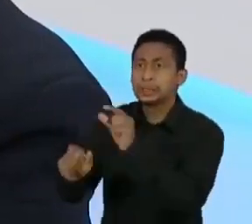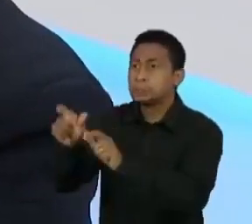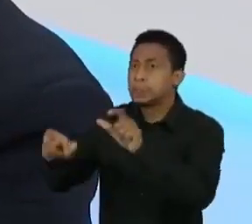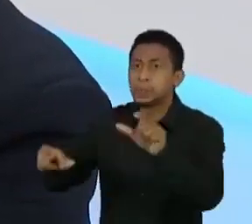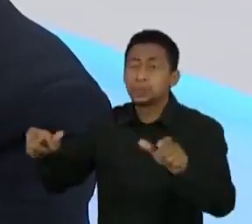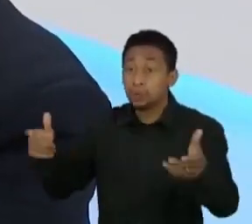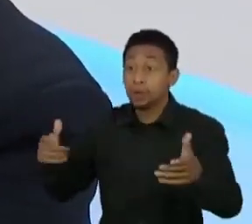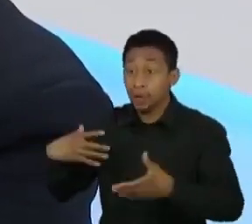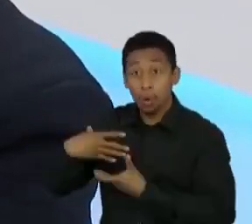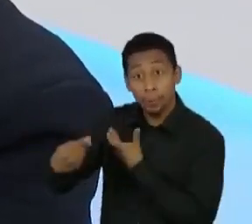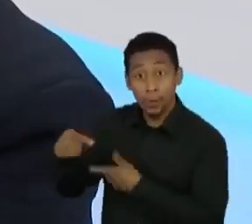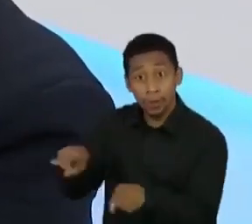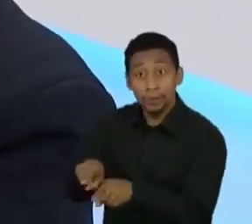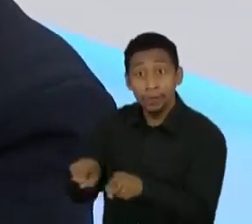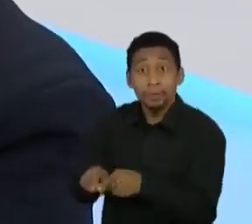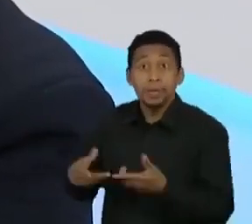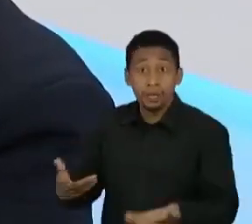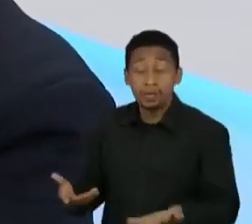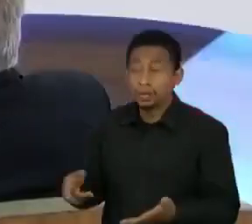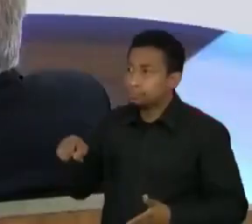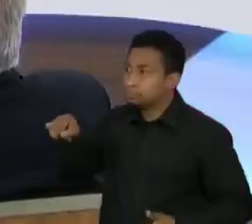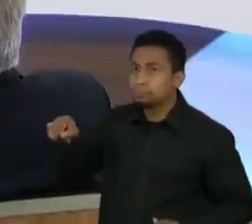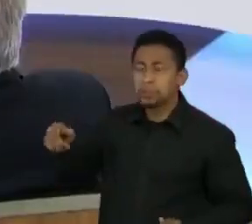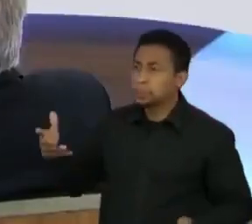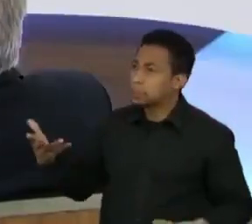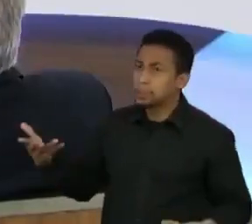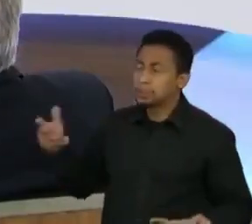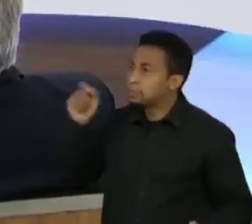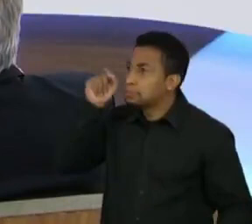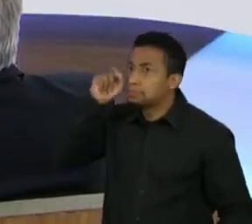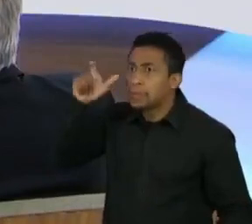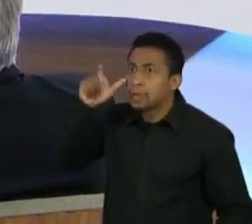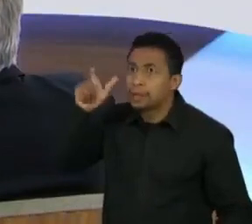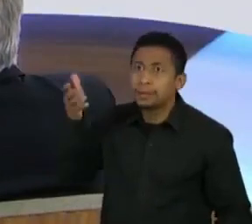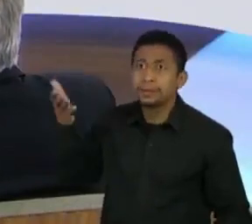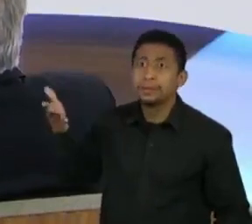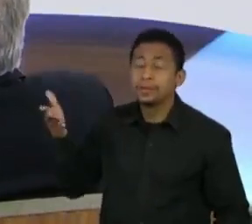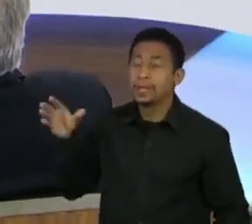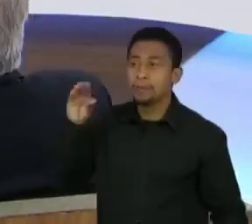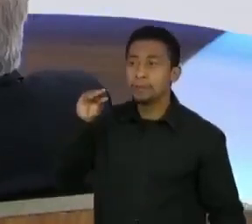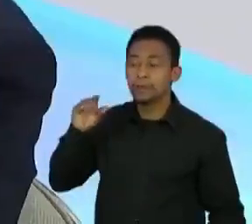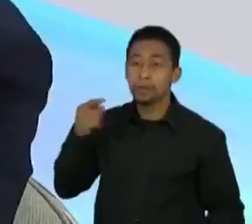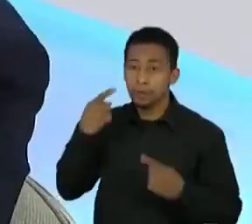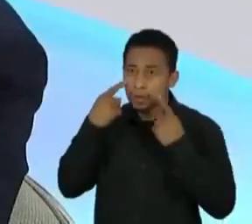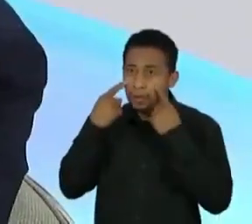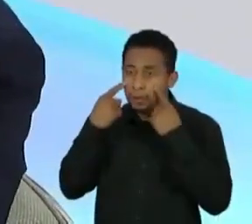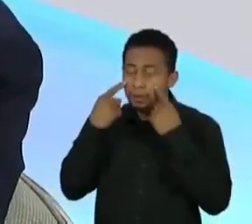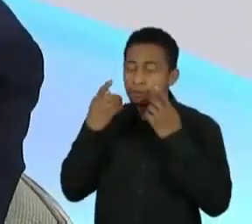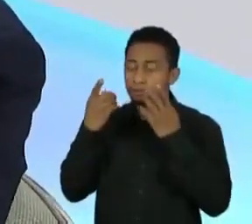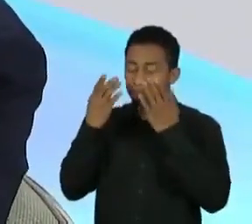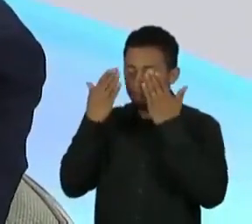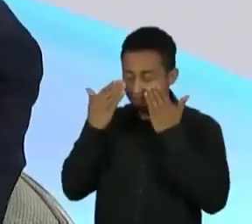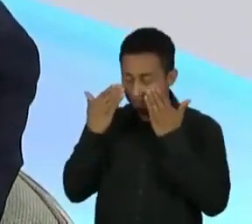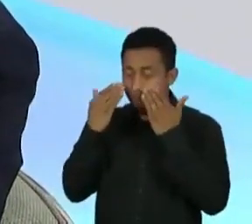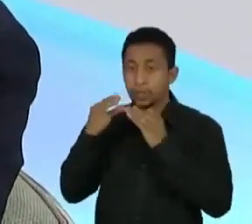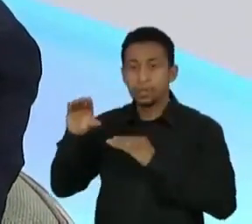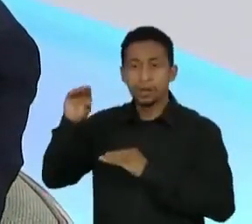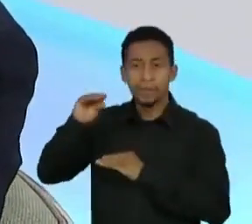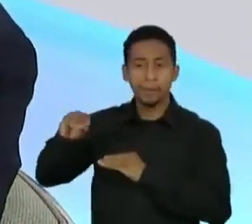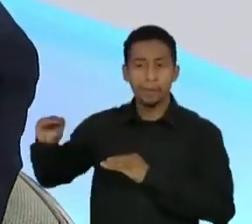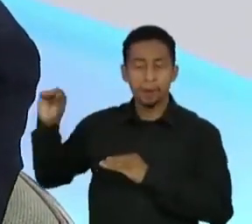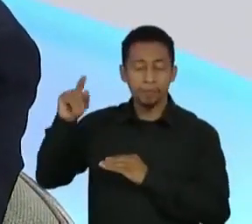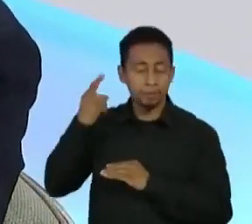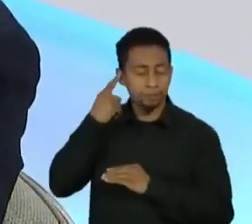a minha. Eu confesso até que num dado momento eu fechei os olhos e eu ouvi a minha voz. Tamanha perfeição com que ele se